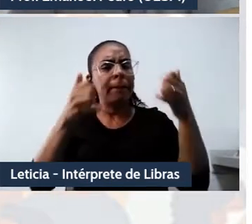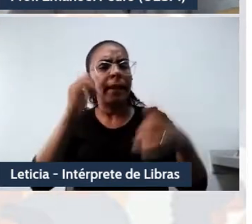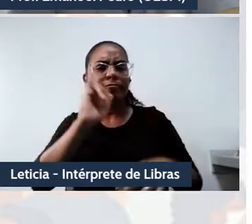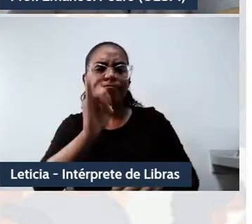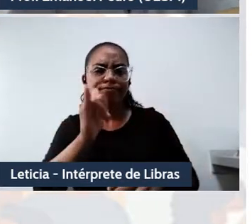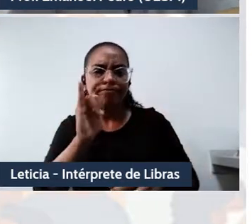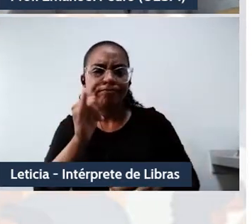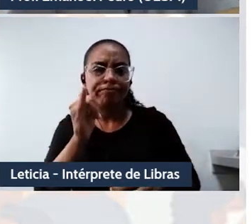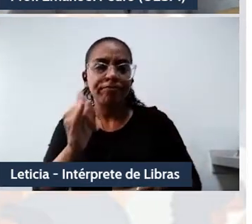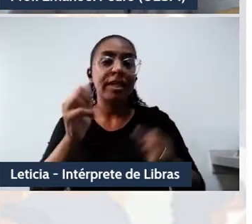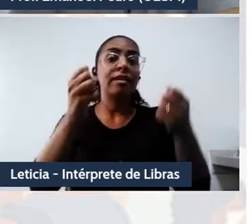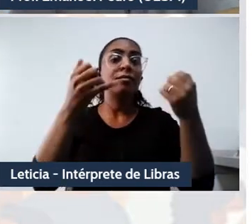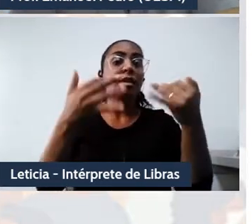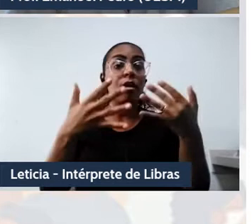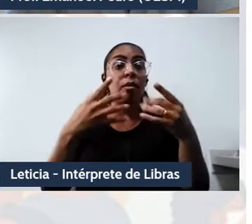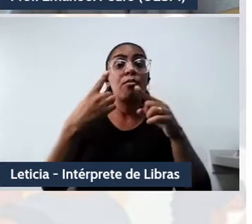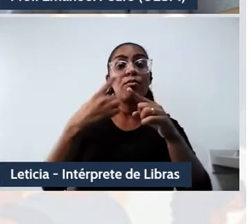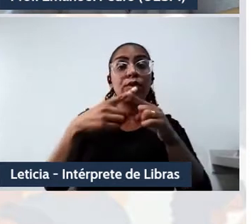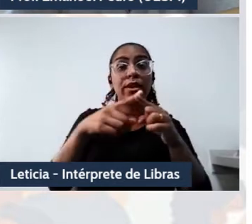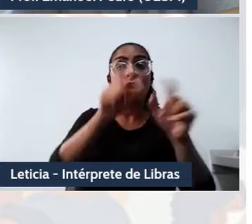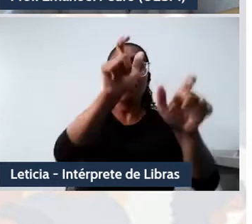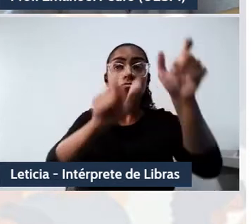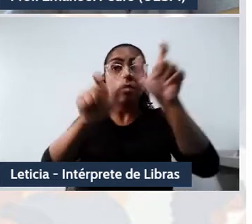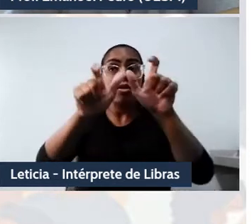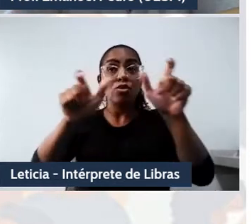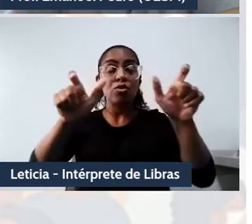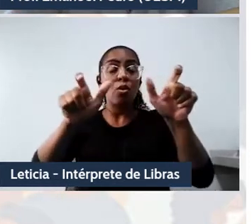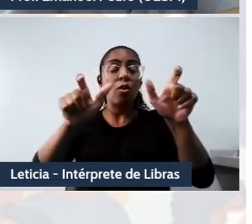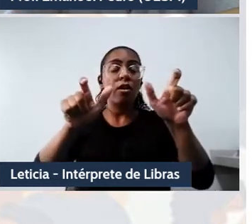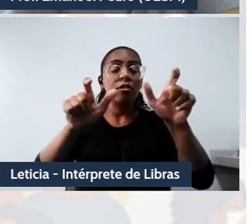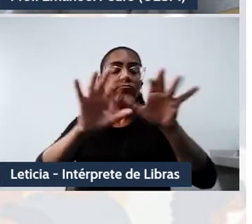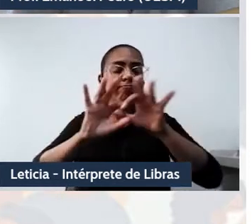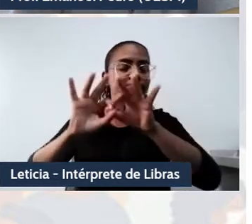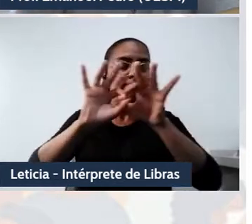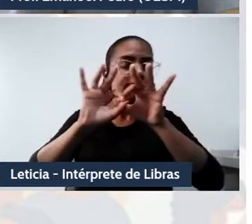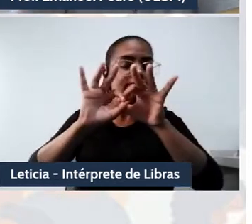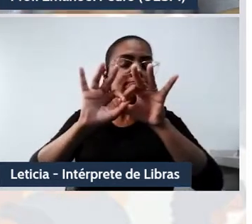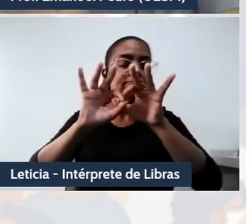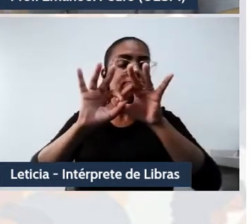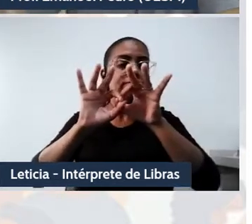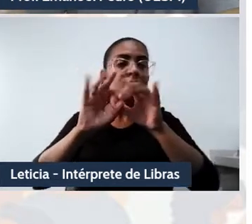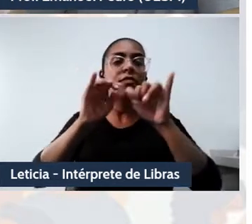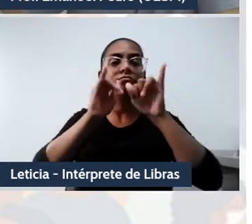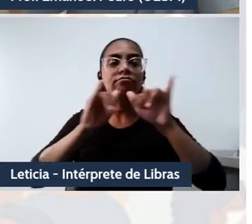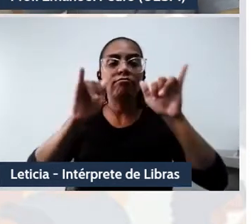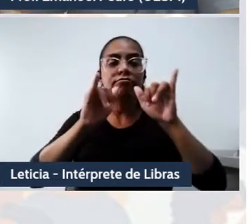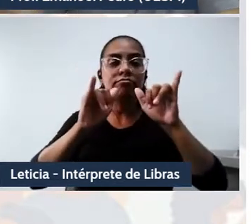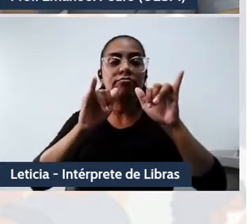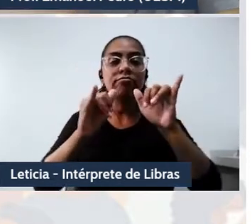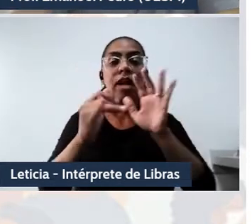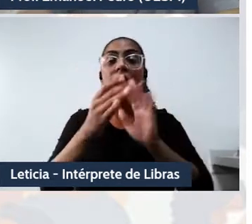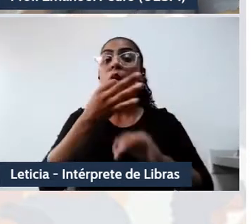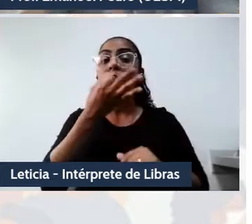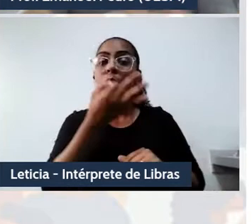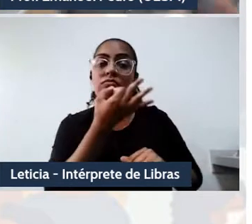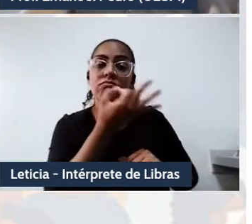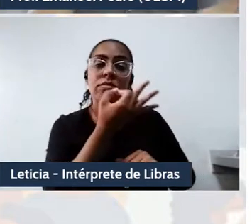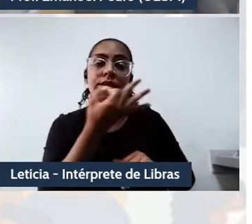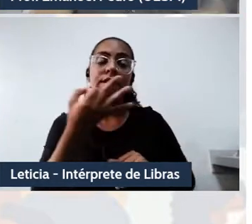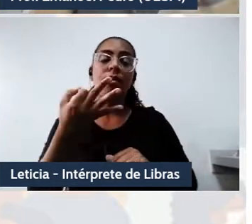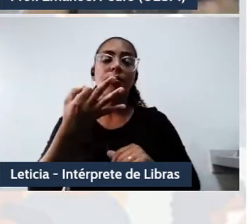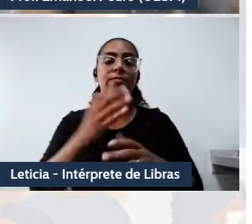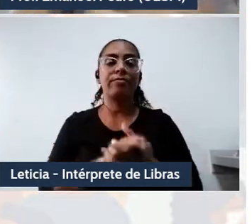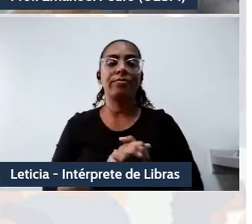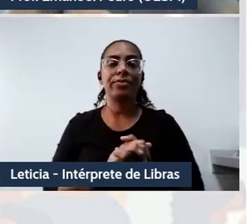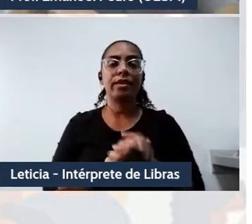formação da opinião pública e na sugestão de condutas humanas. Principalmente quando nós interagimos com sites, com